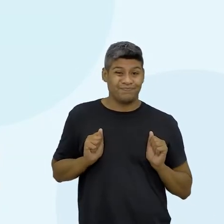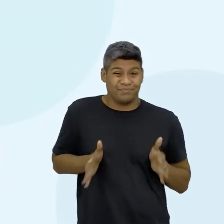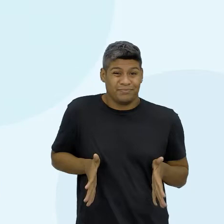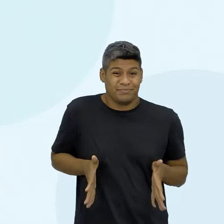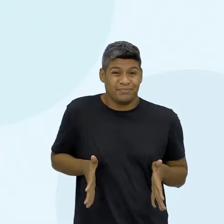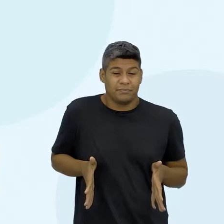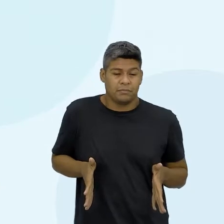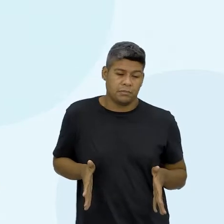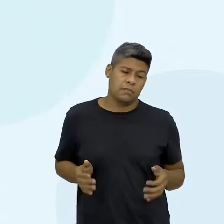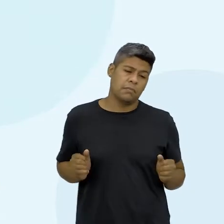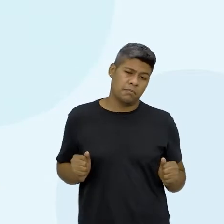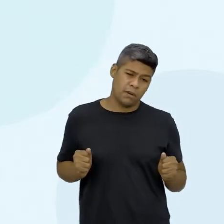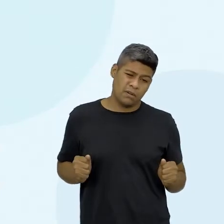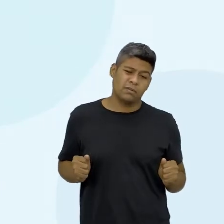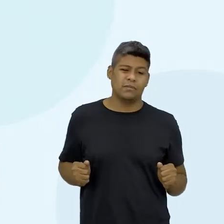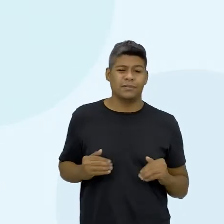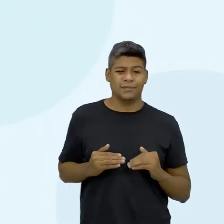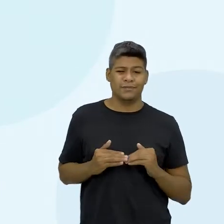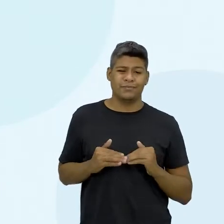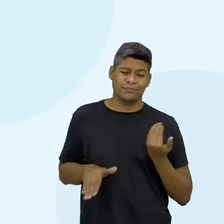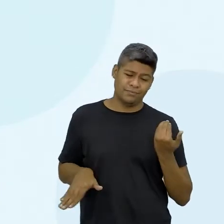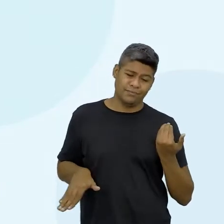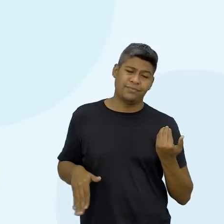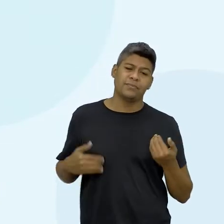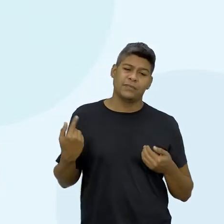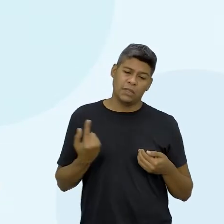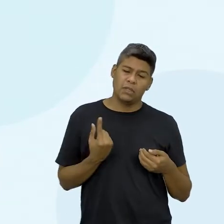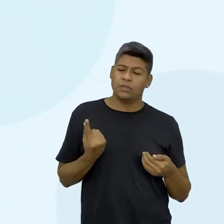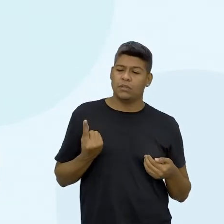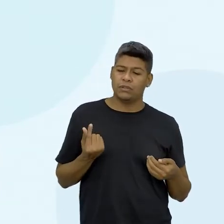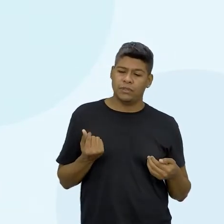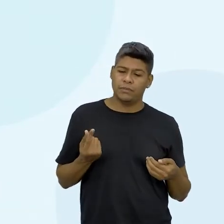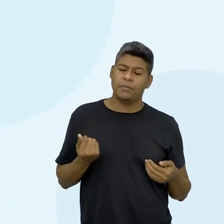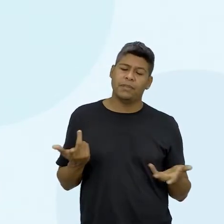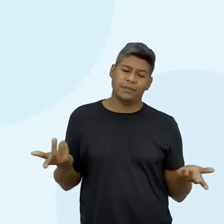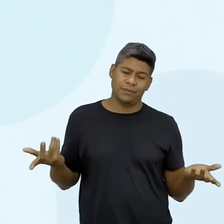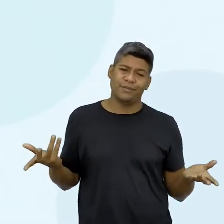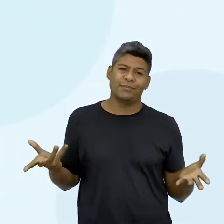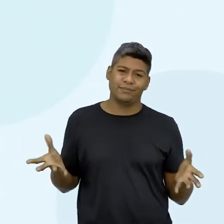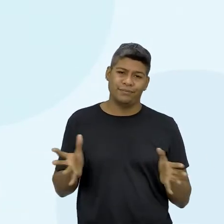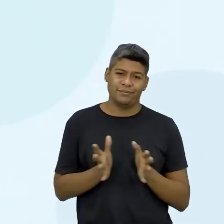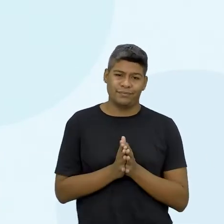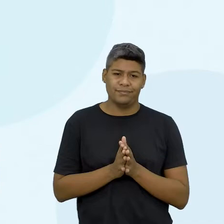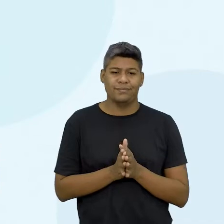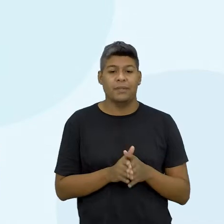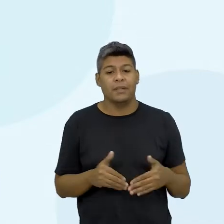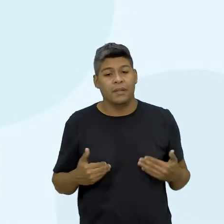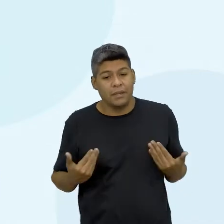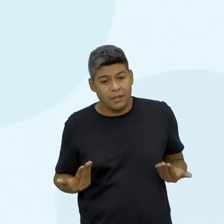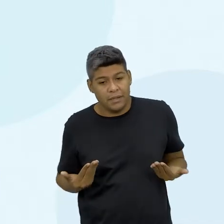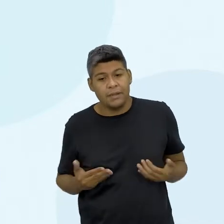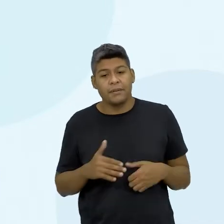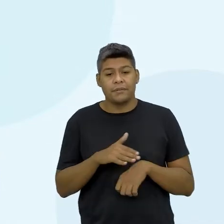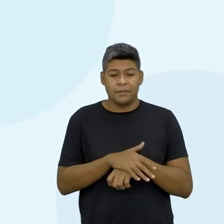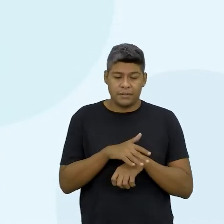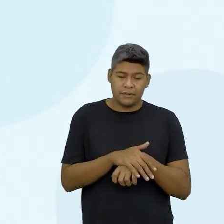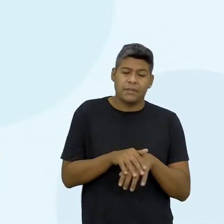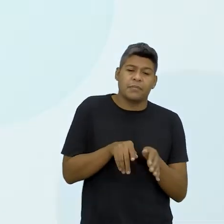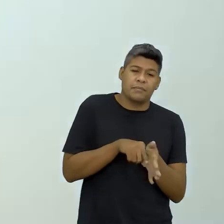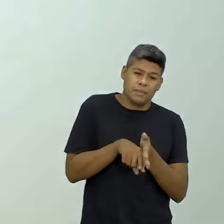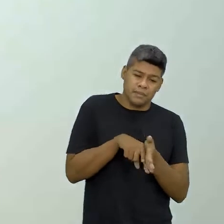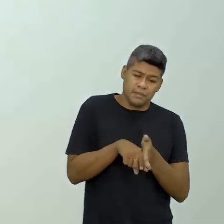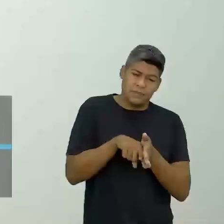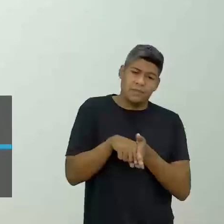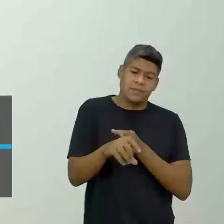necessidade pode interferir no nosso orçamento financeiro. E aí, a gente vai fazer umas buscas na